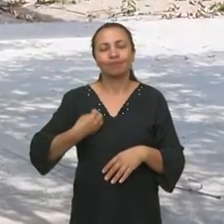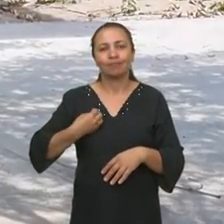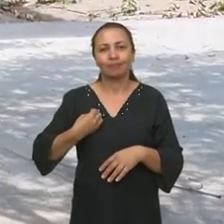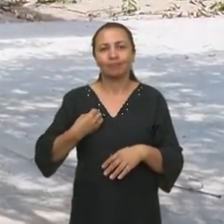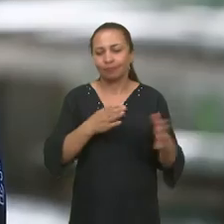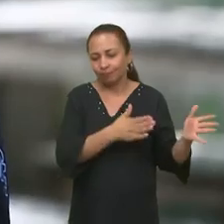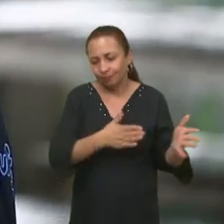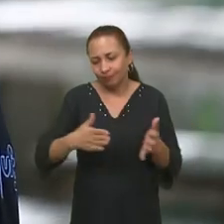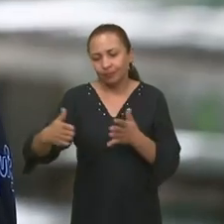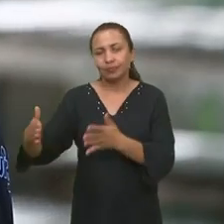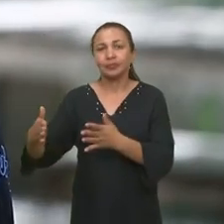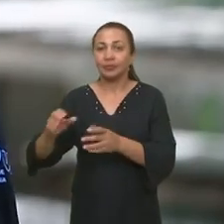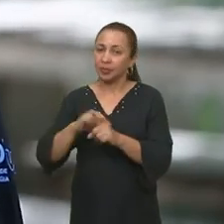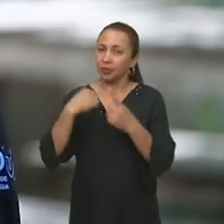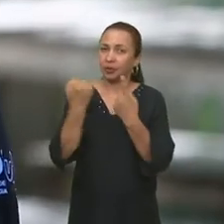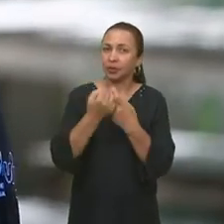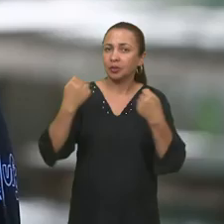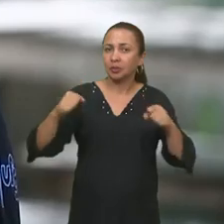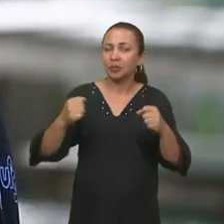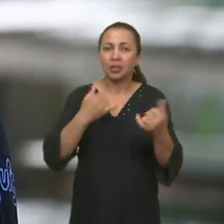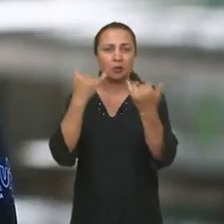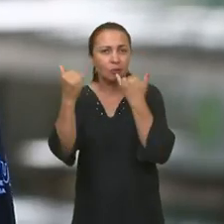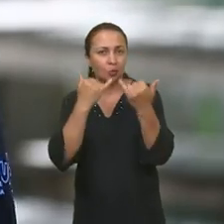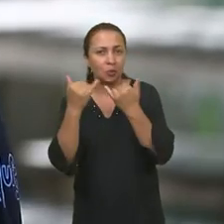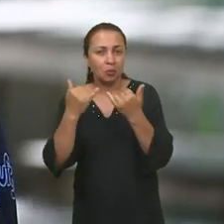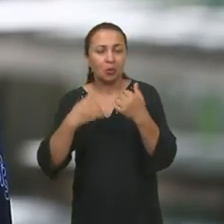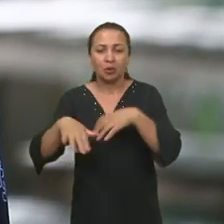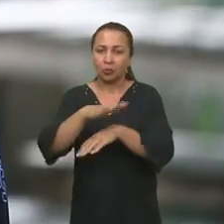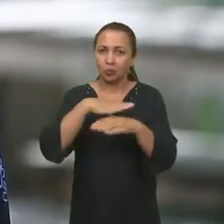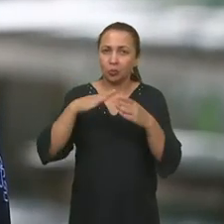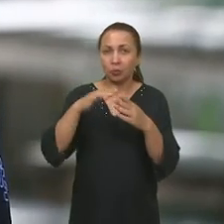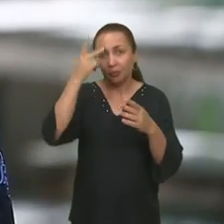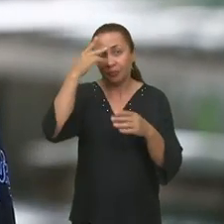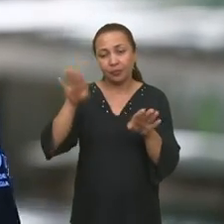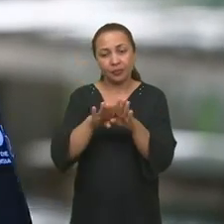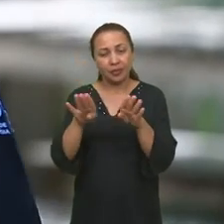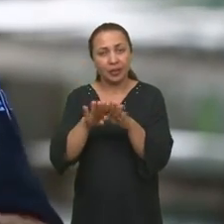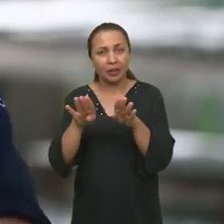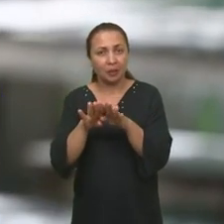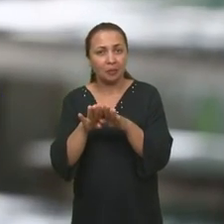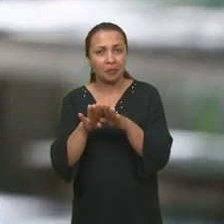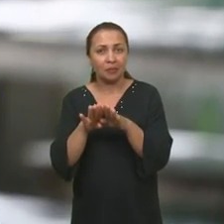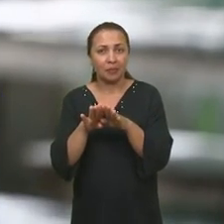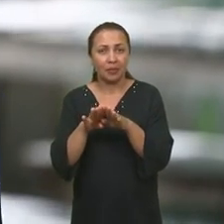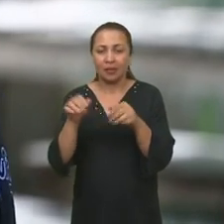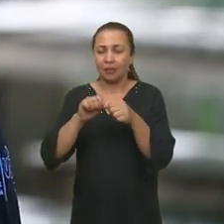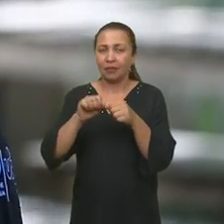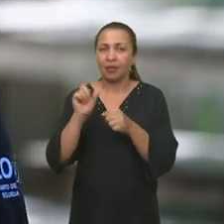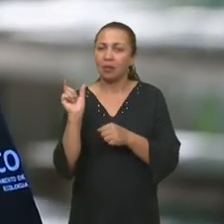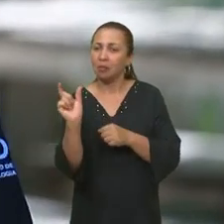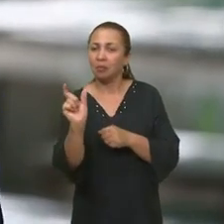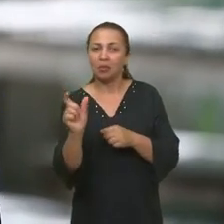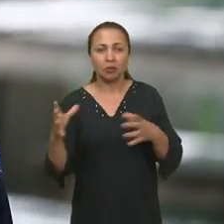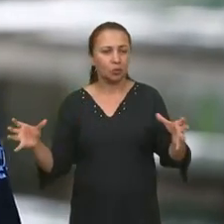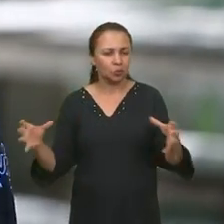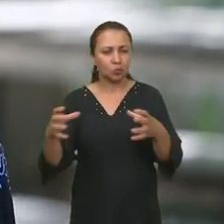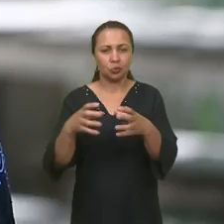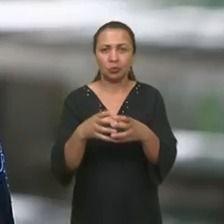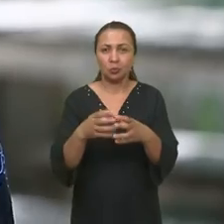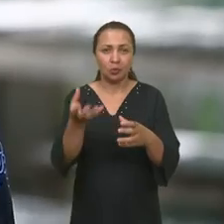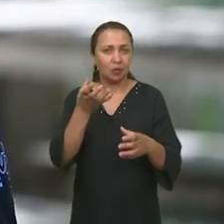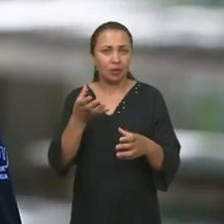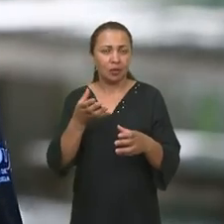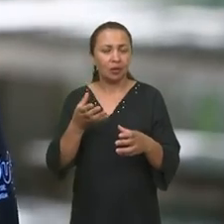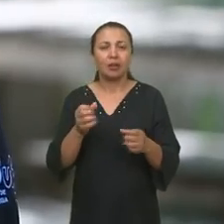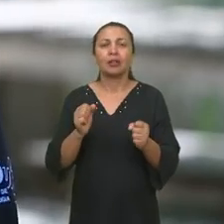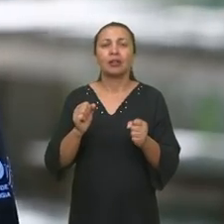efeitos das mudanças climáticas. E é por isso que a sociedade precisa ser informada a respeito disso, para também fazer parte desse time